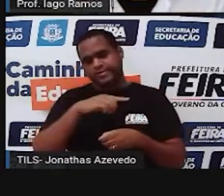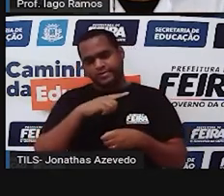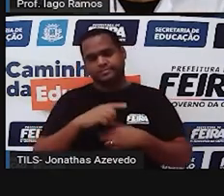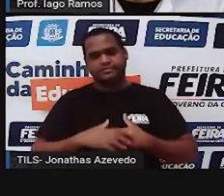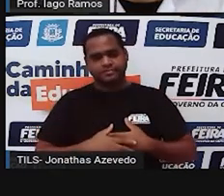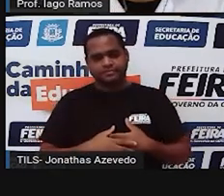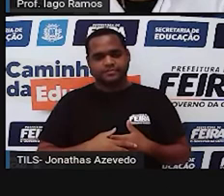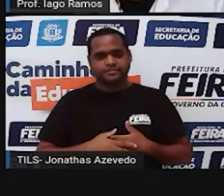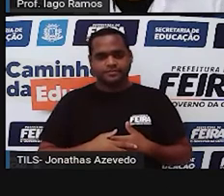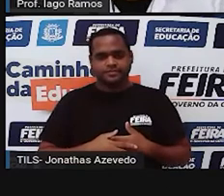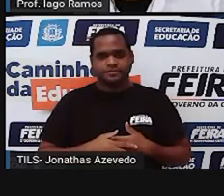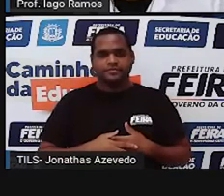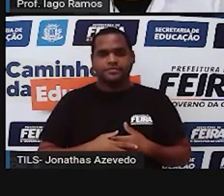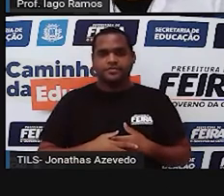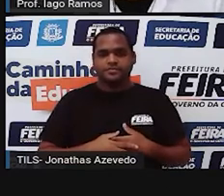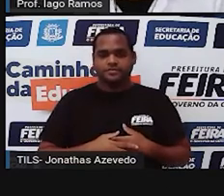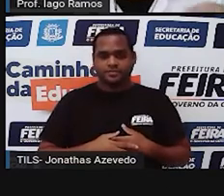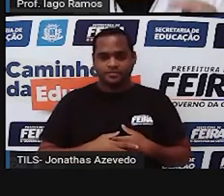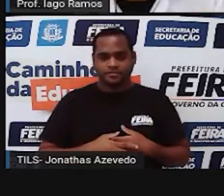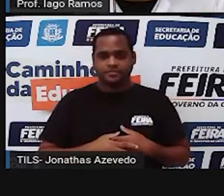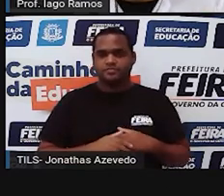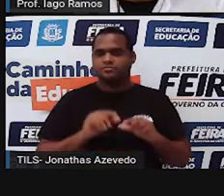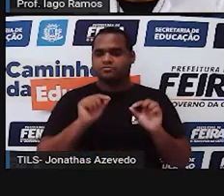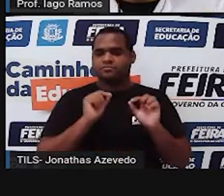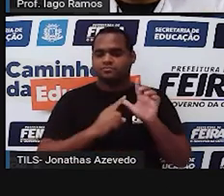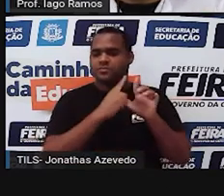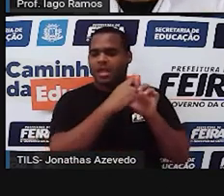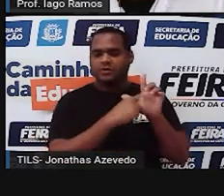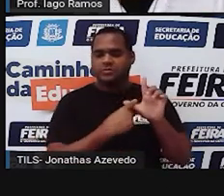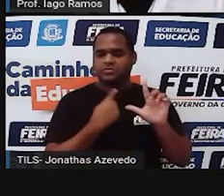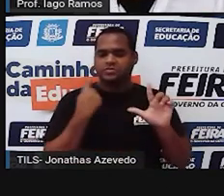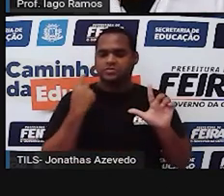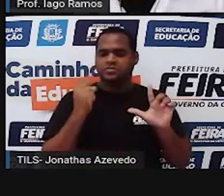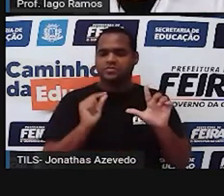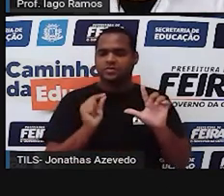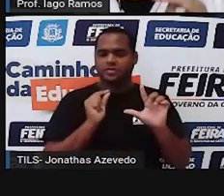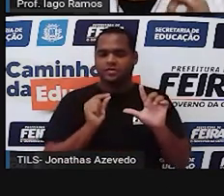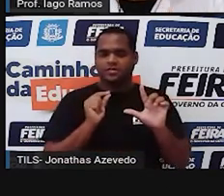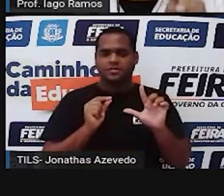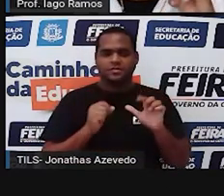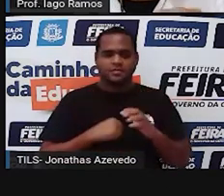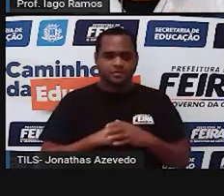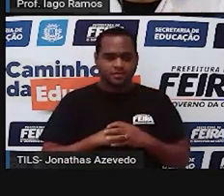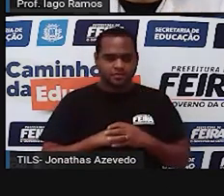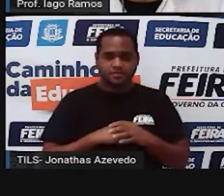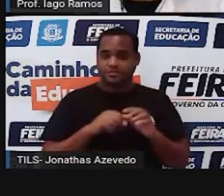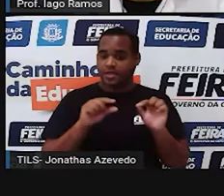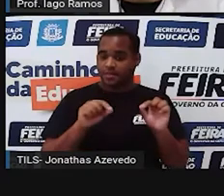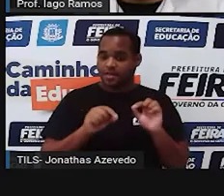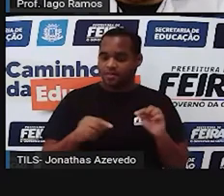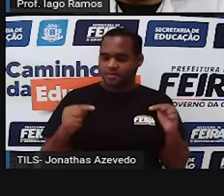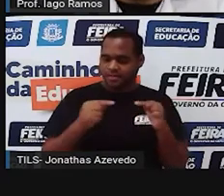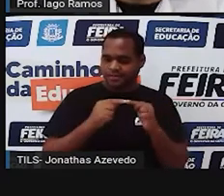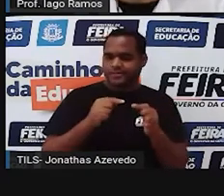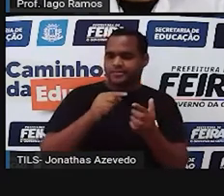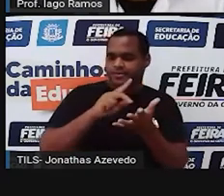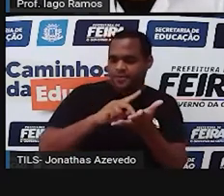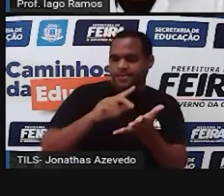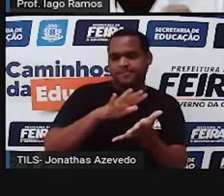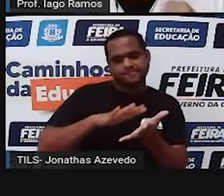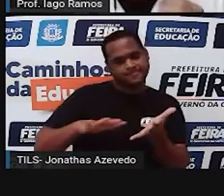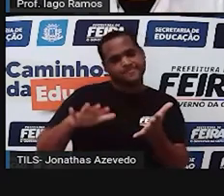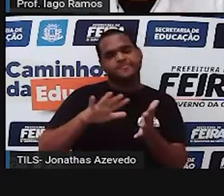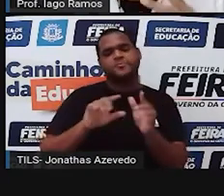Só que o que é ângulo, né? Do ponto de vista da geometria mesmo, tá?